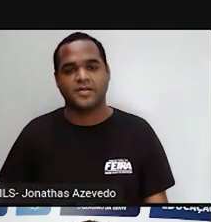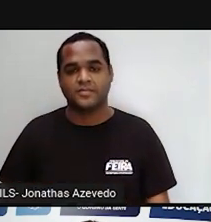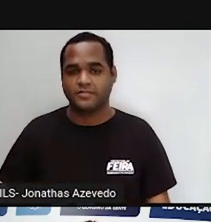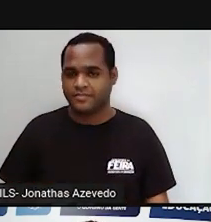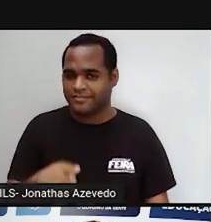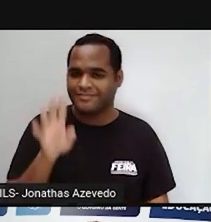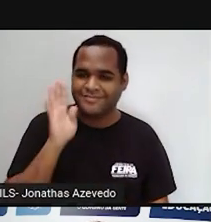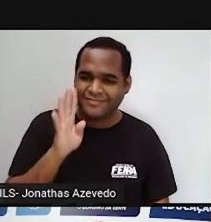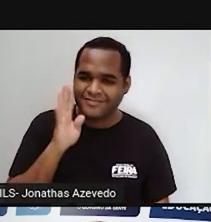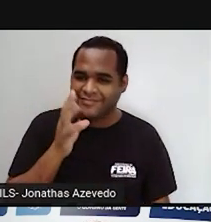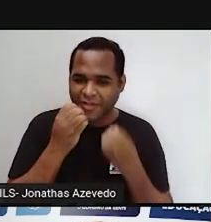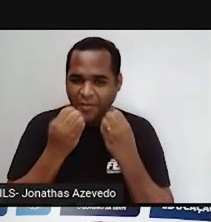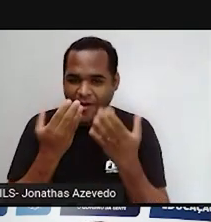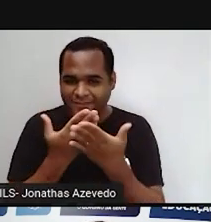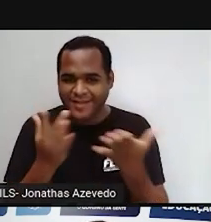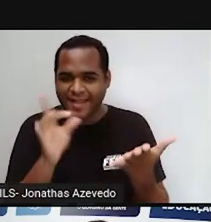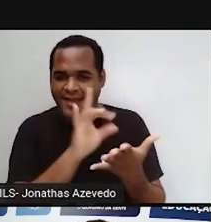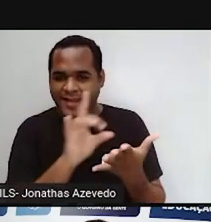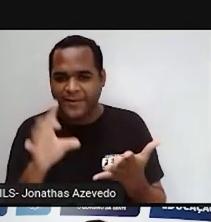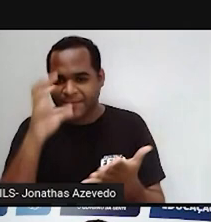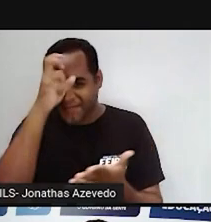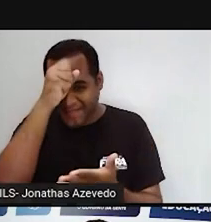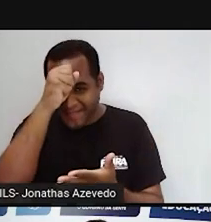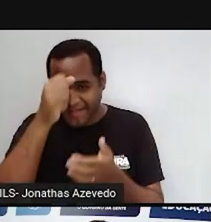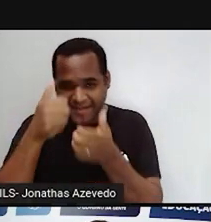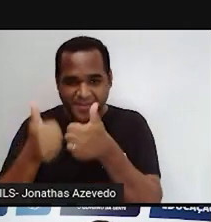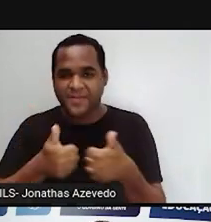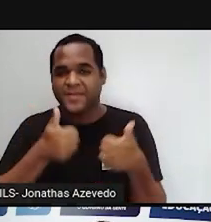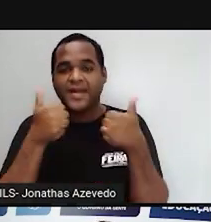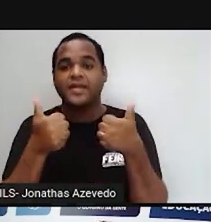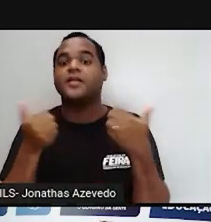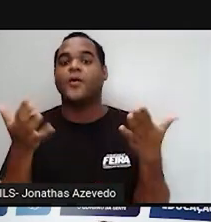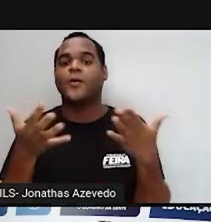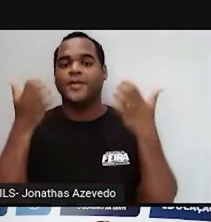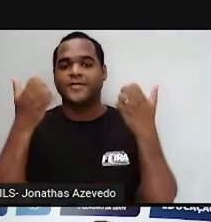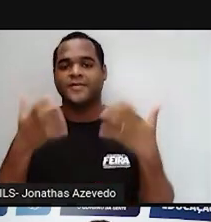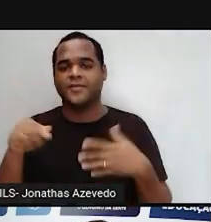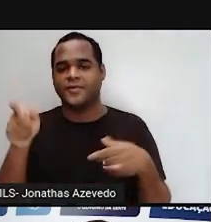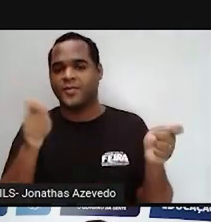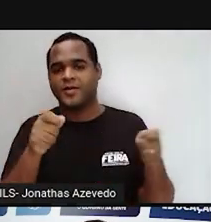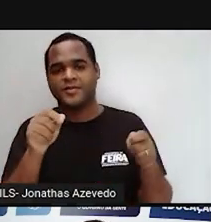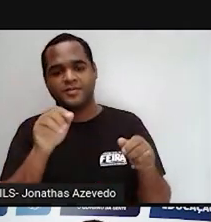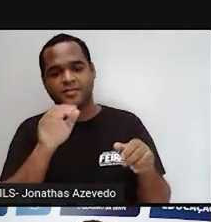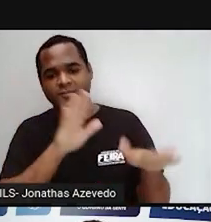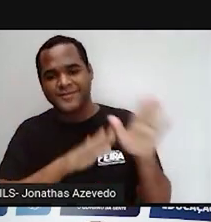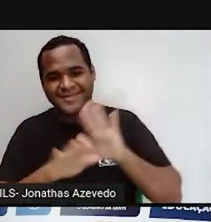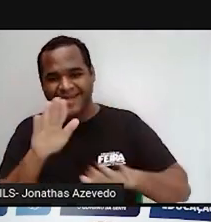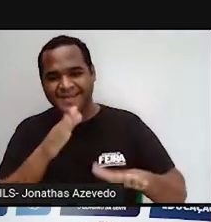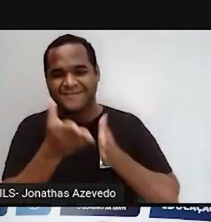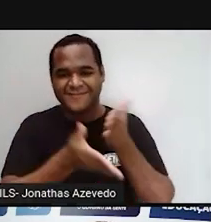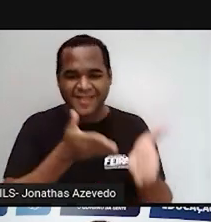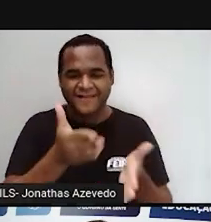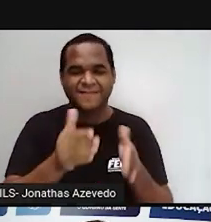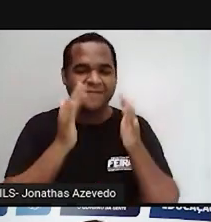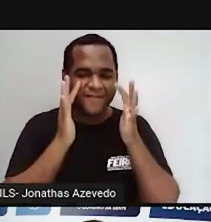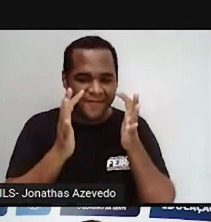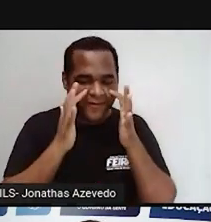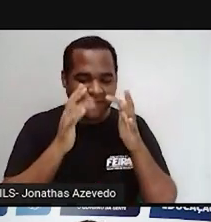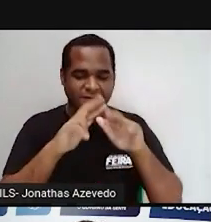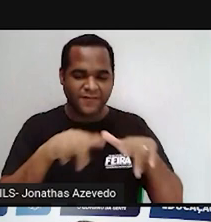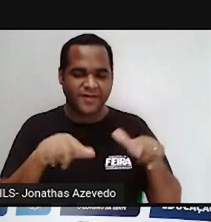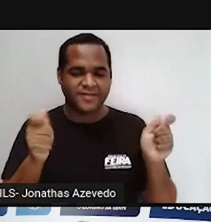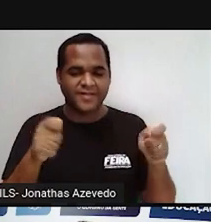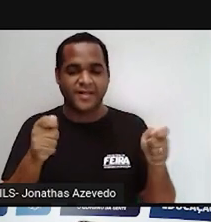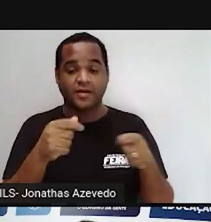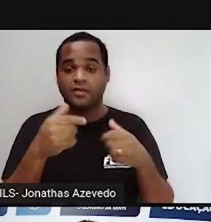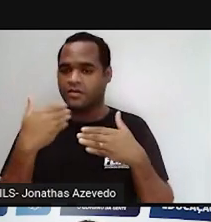Viram quanta coisa legal a gente aprendeu hoje aqui na nossa aula? Então, agora, vamos fazer a nossa parte e cuidar bem desse nosso ambiente, já que é